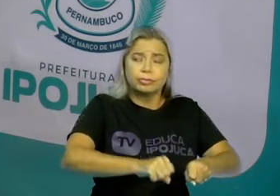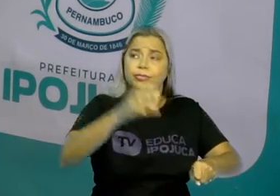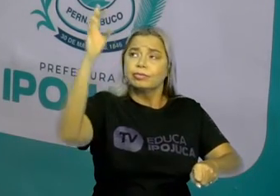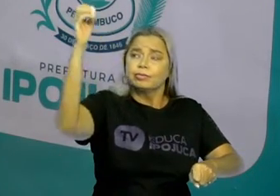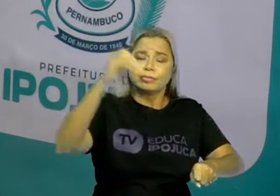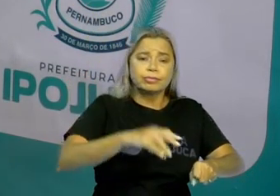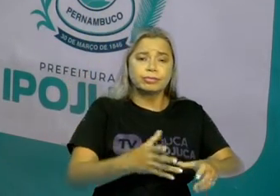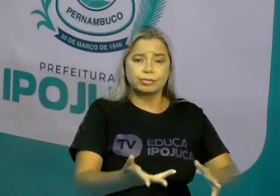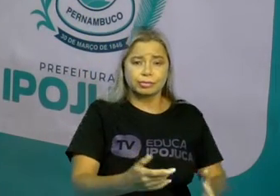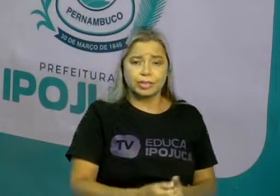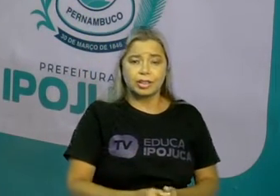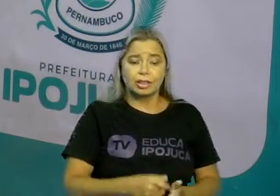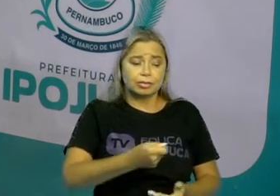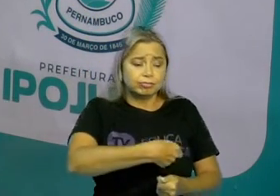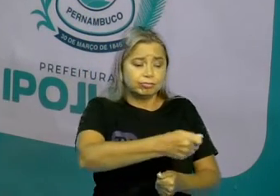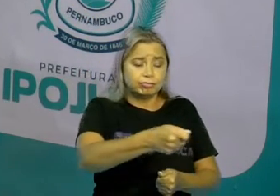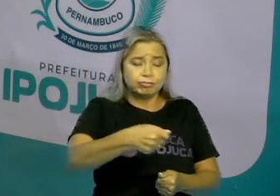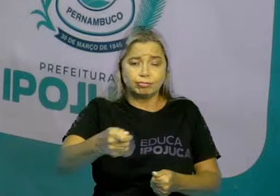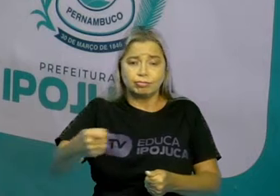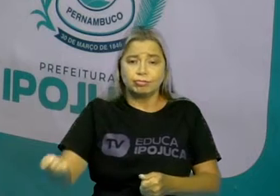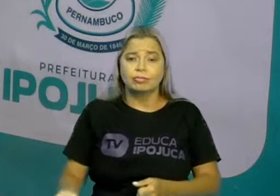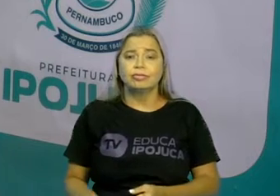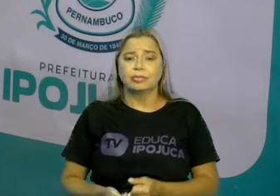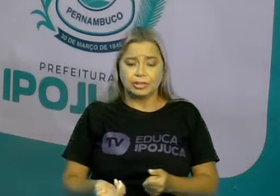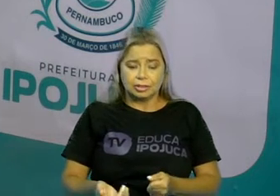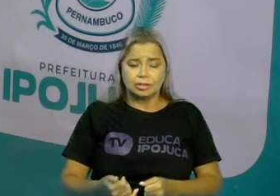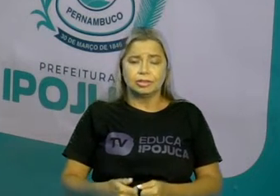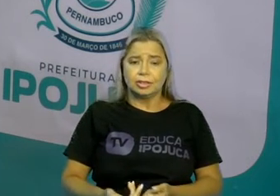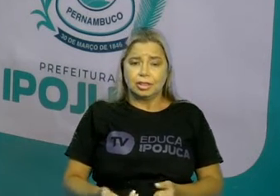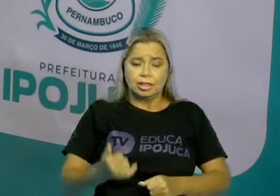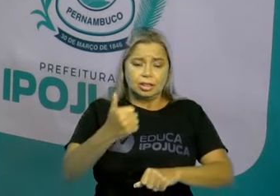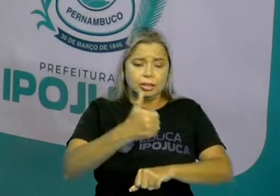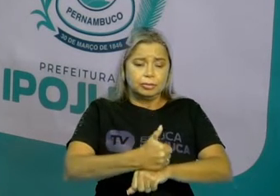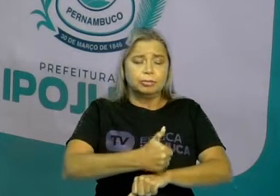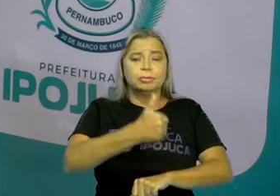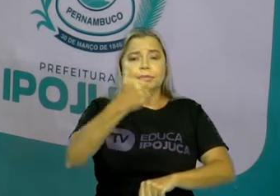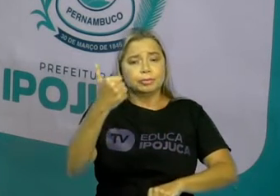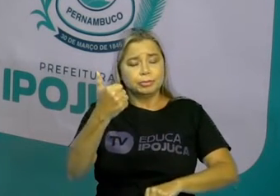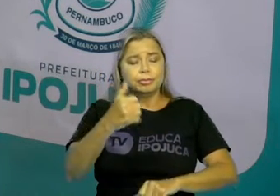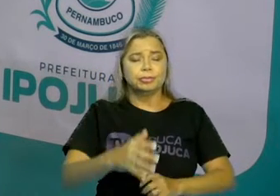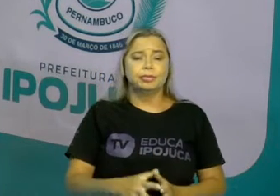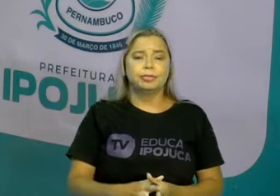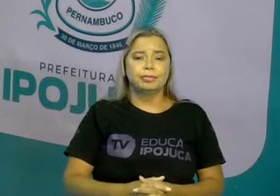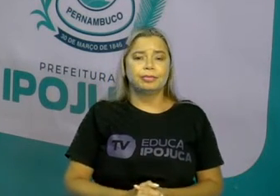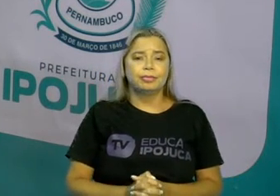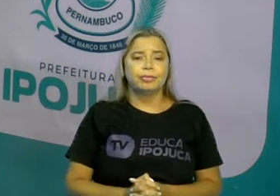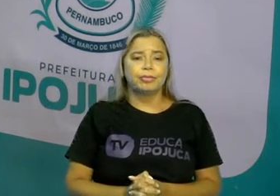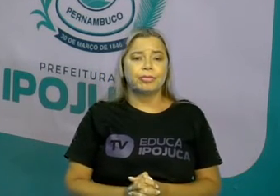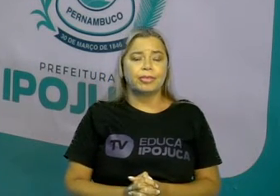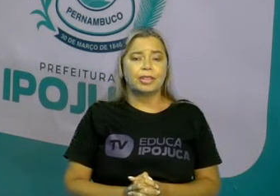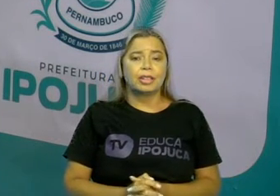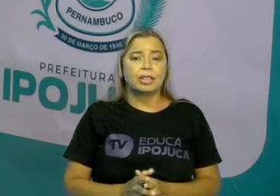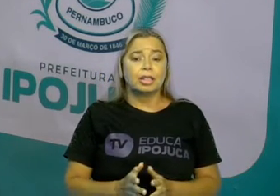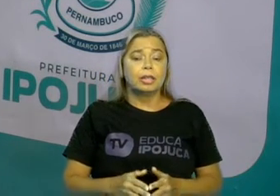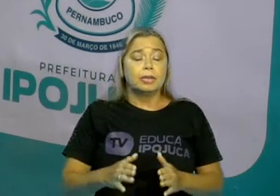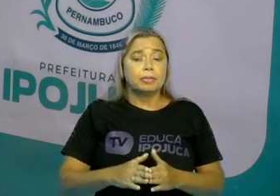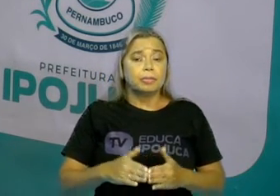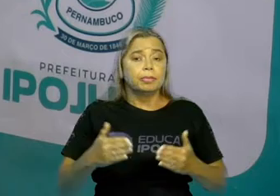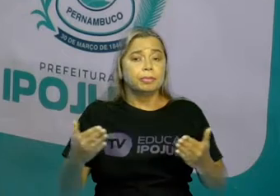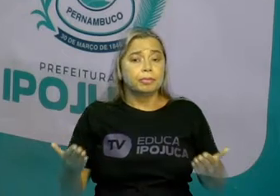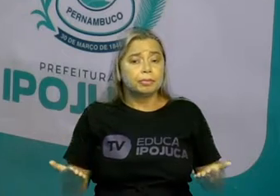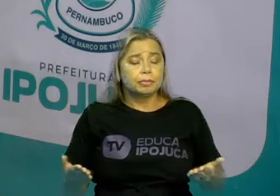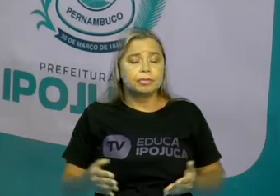folhetozinho lá, de propaganda, com descontos e promoções. Já no caso aqui,